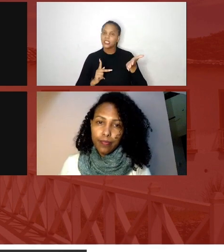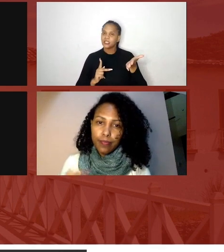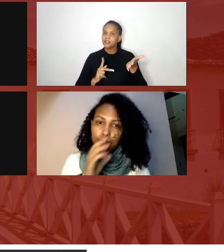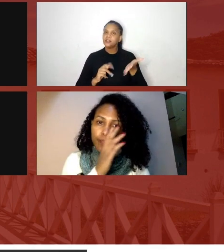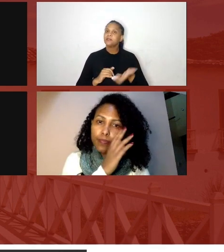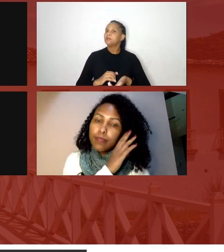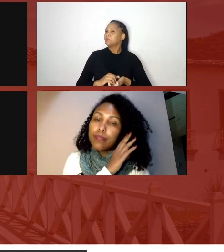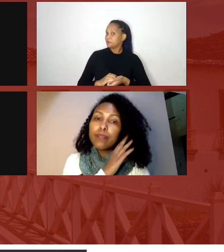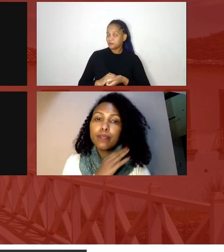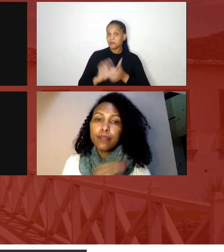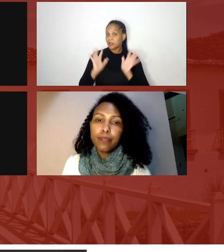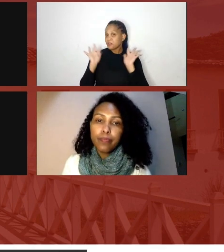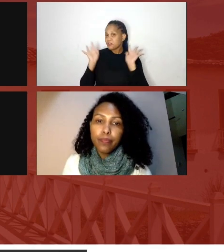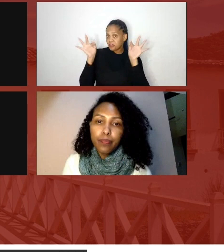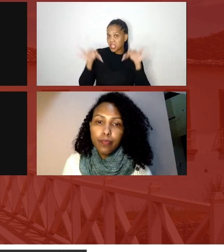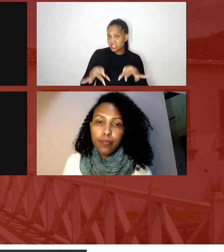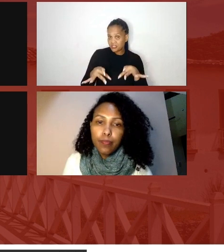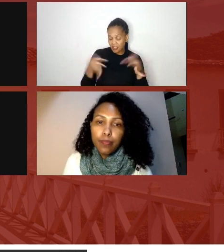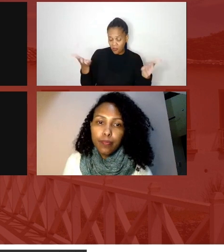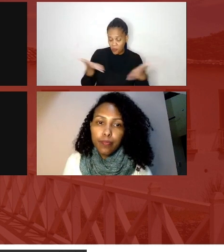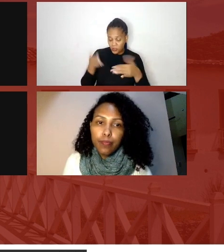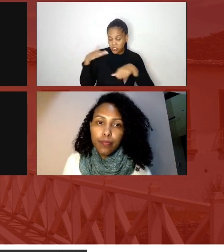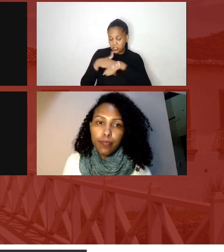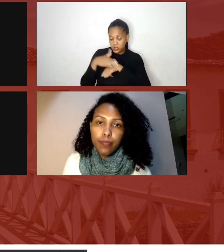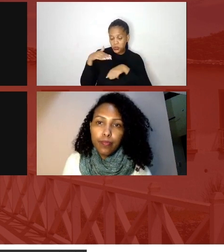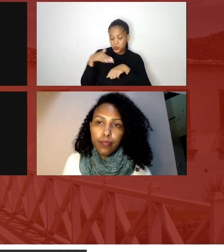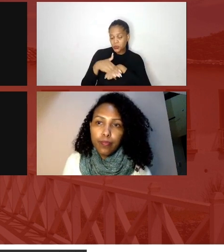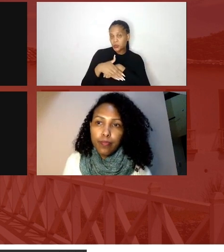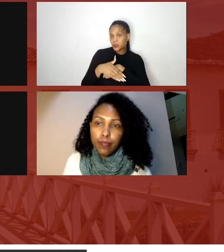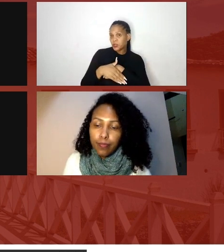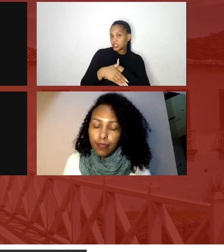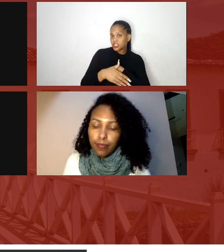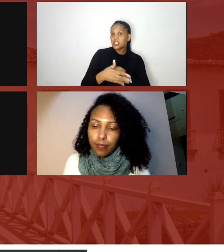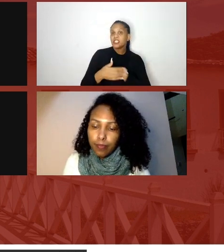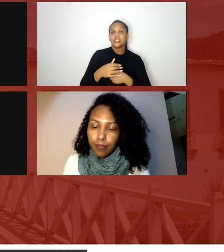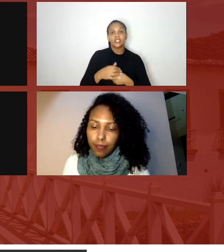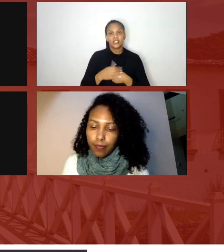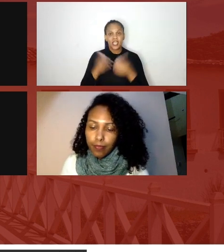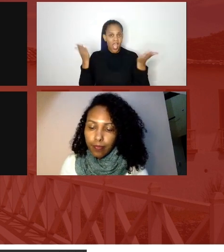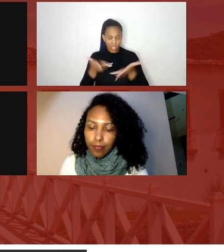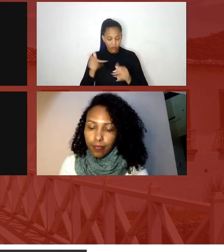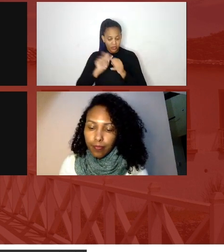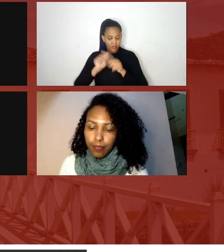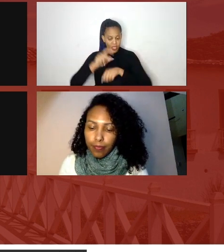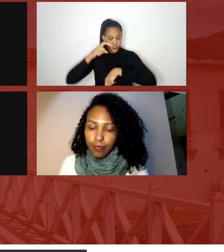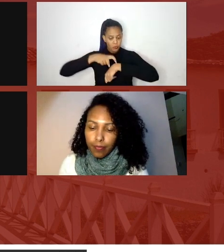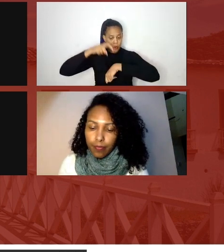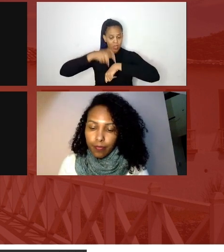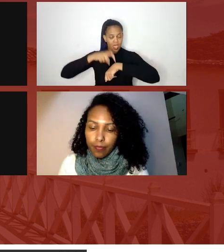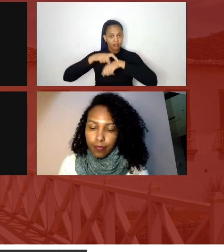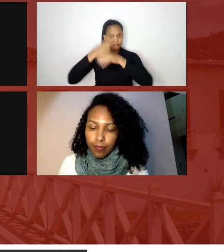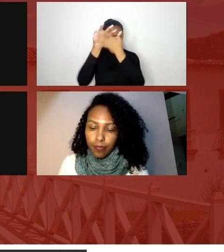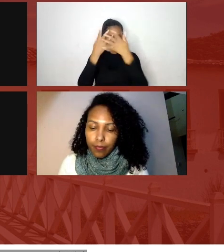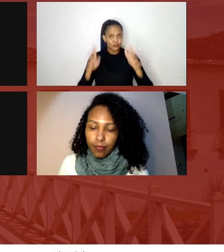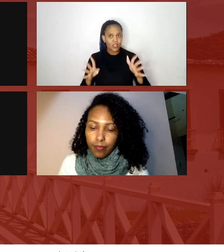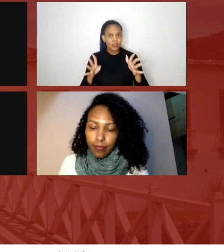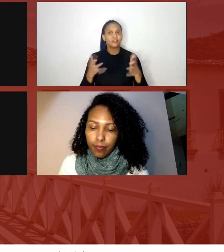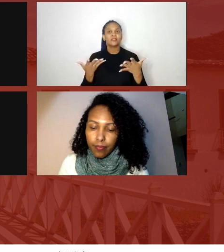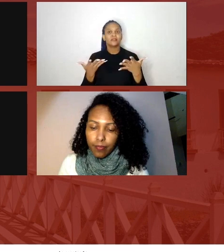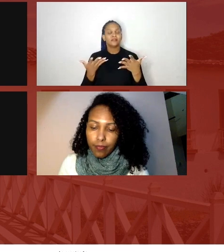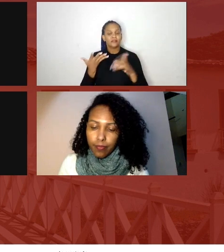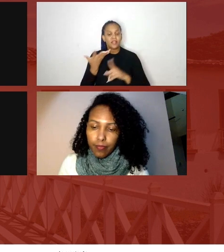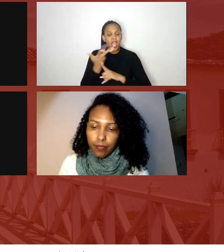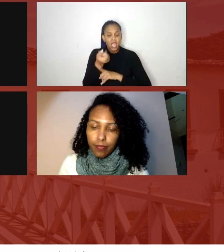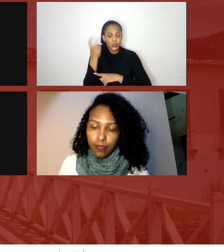para finalizar essa noite entre agora a gente faz esse momento do festival de arte e cultura que é poesia na cidade de